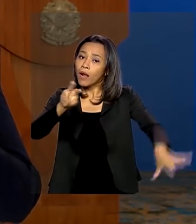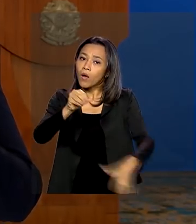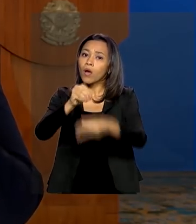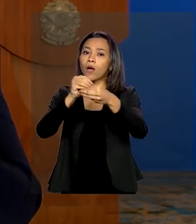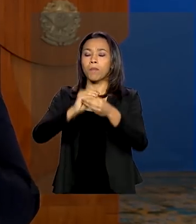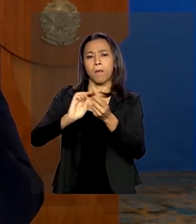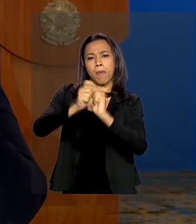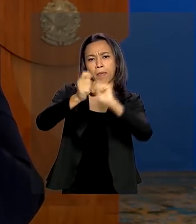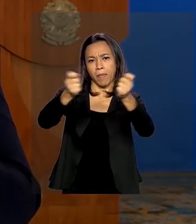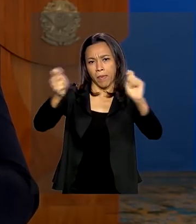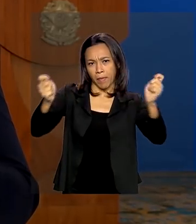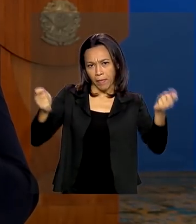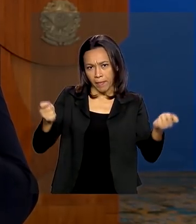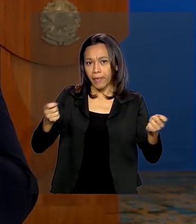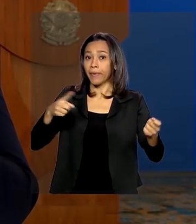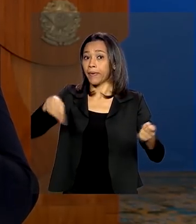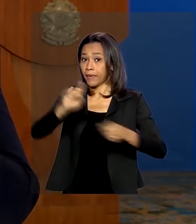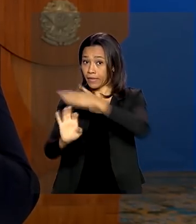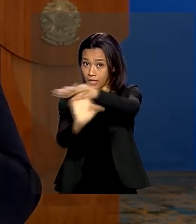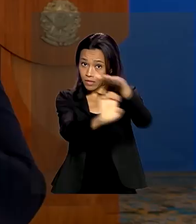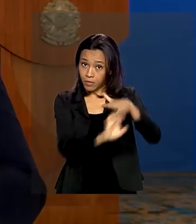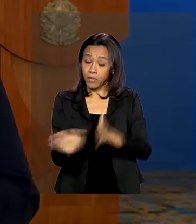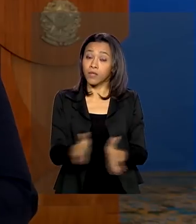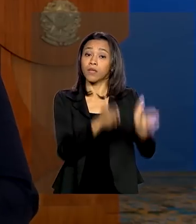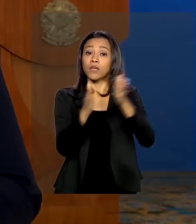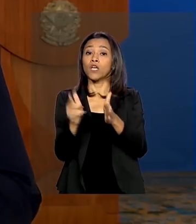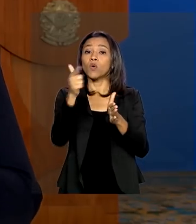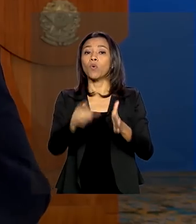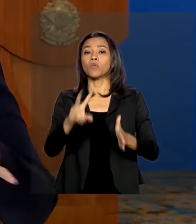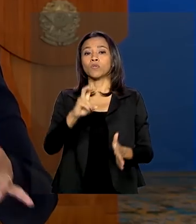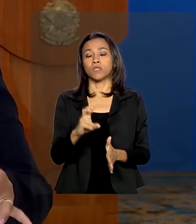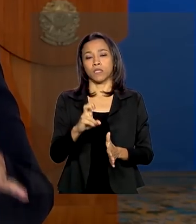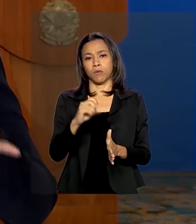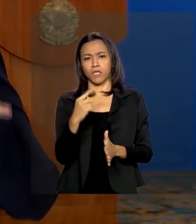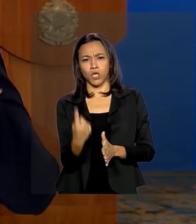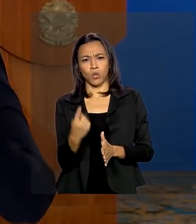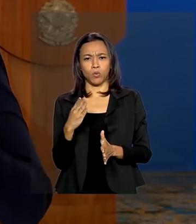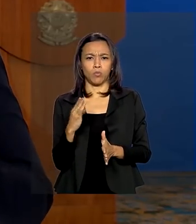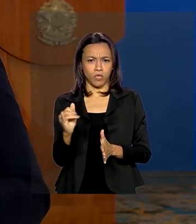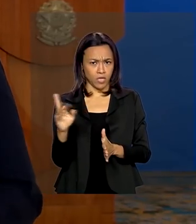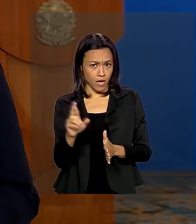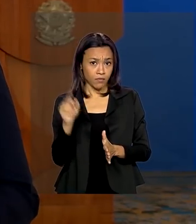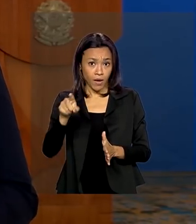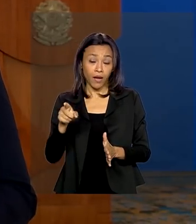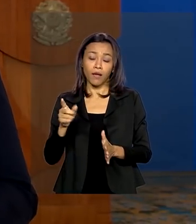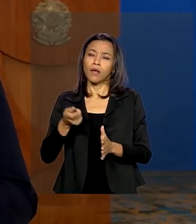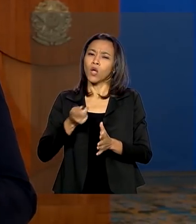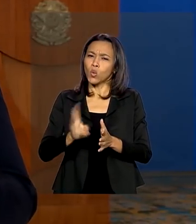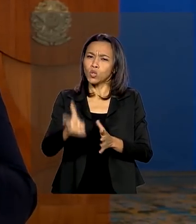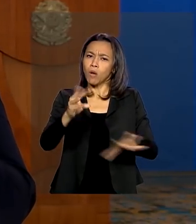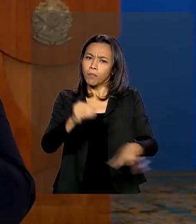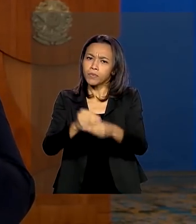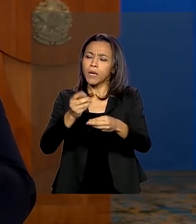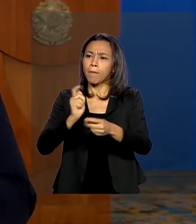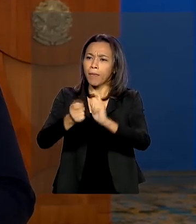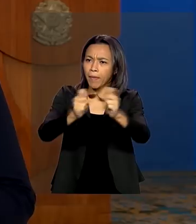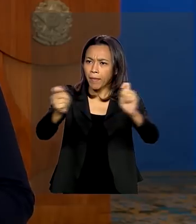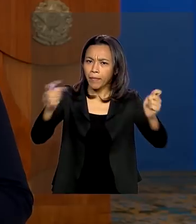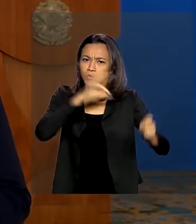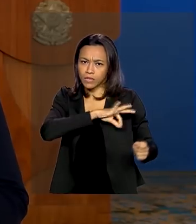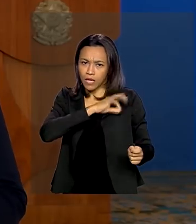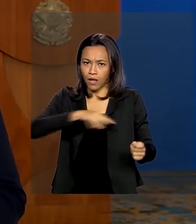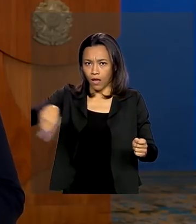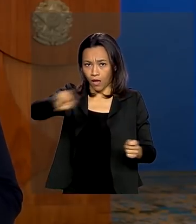pagamento. E mais 51 bilhões de reais. Esse é para ajudar os patrões a manterem em dia o pagamento do salário dos empregados.